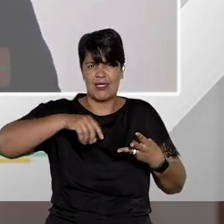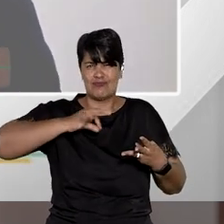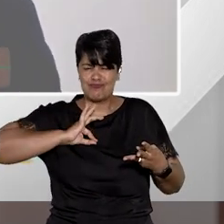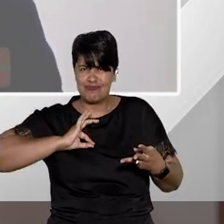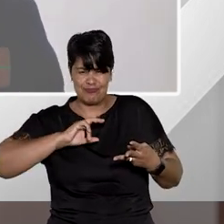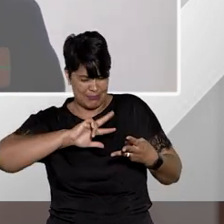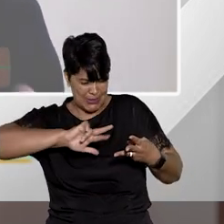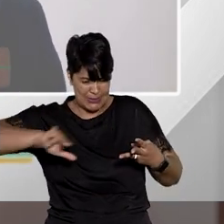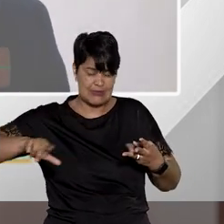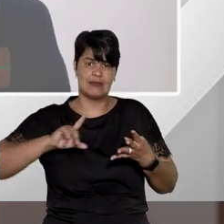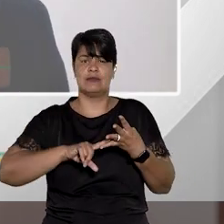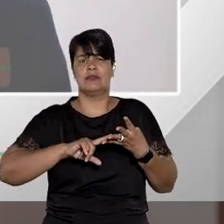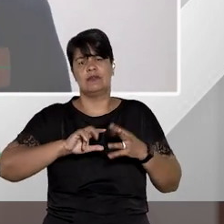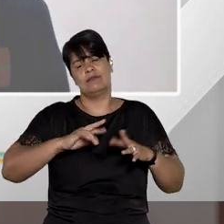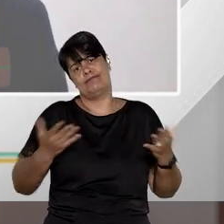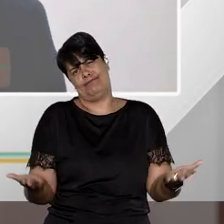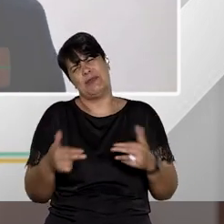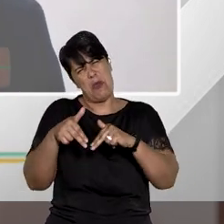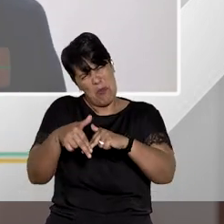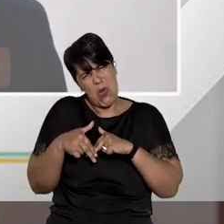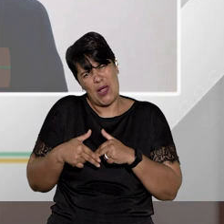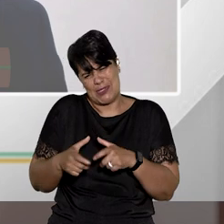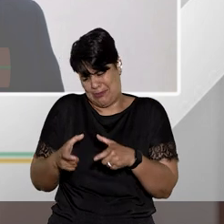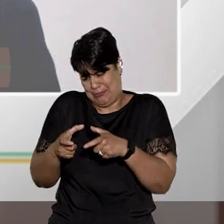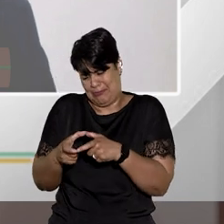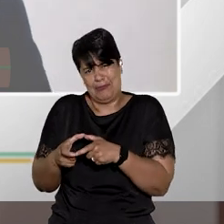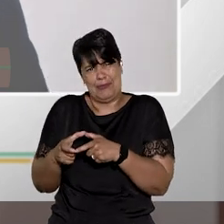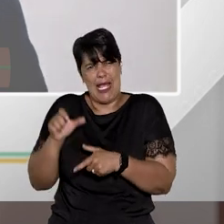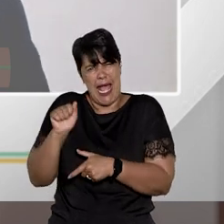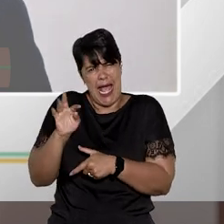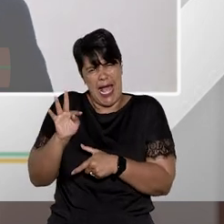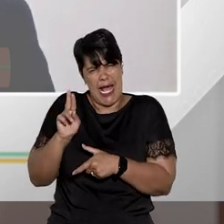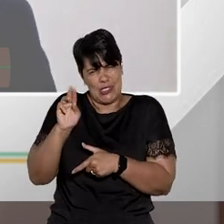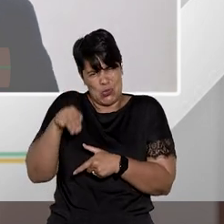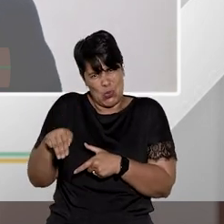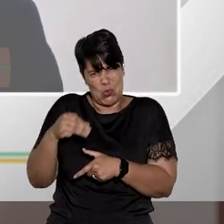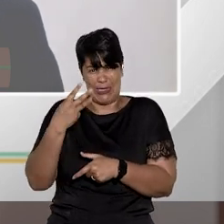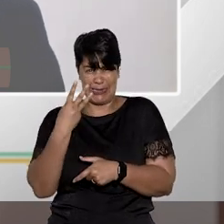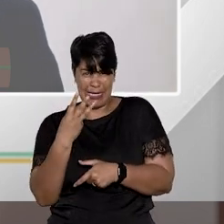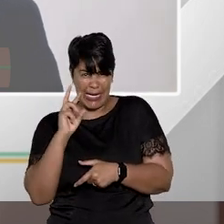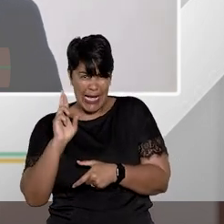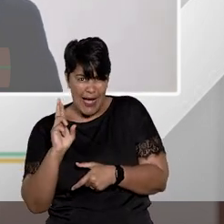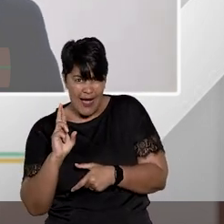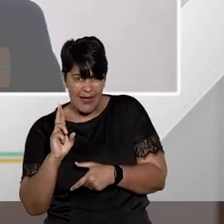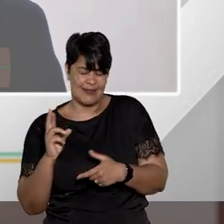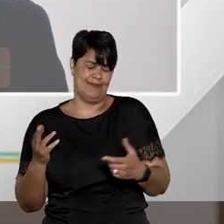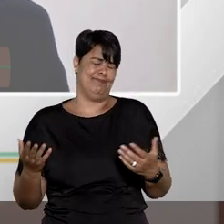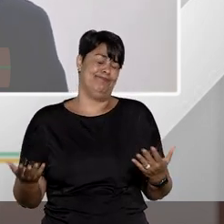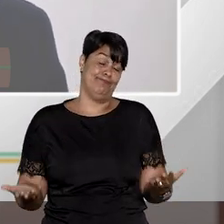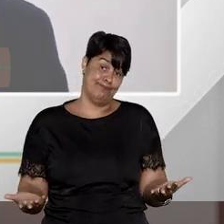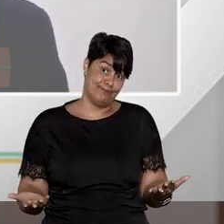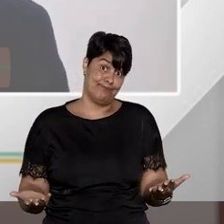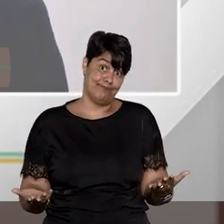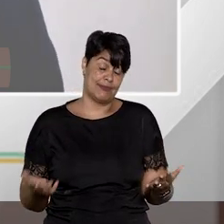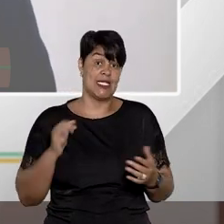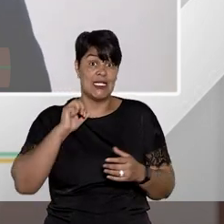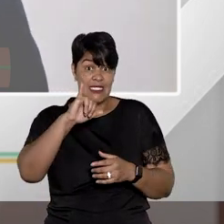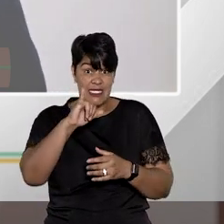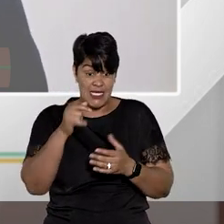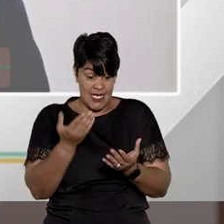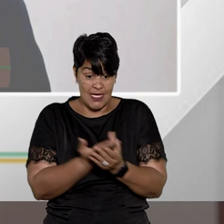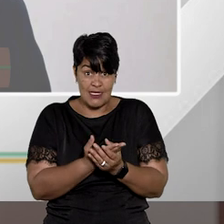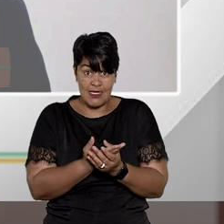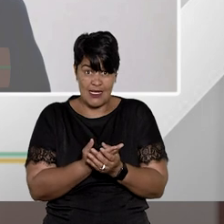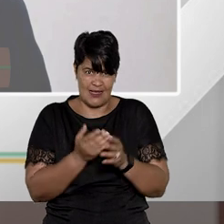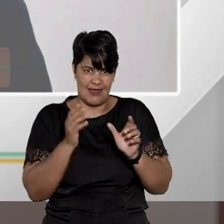levados para uma subtração de uma lata de atum de R$,17. suponhamos que isso tenha sido levado à frente e